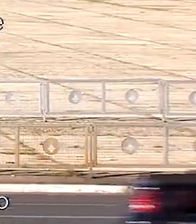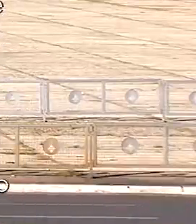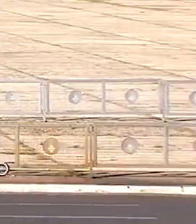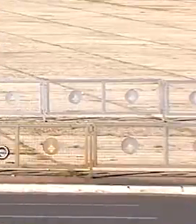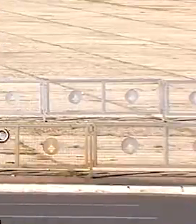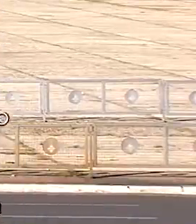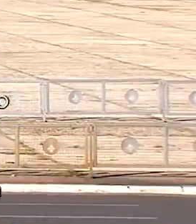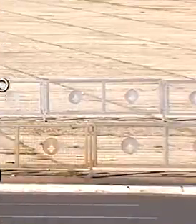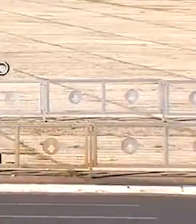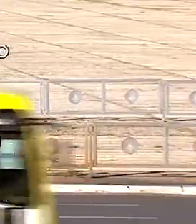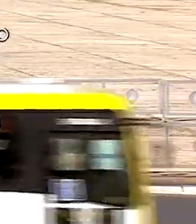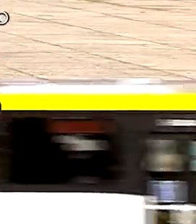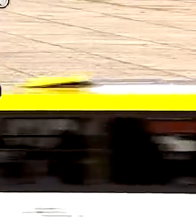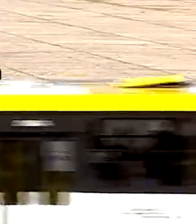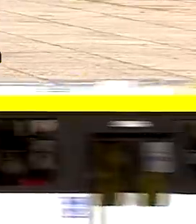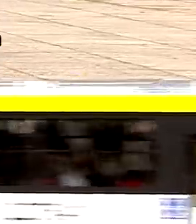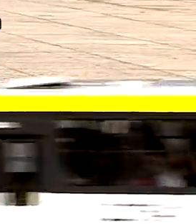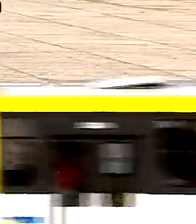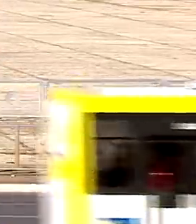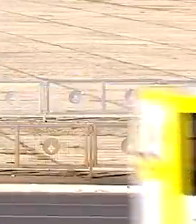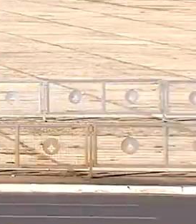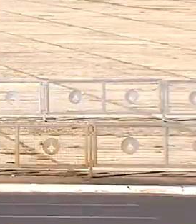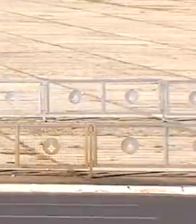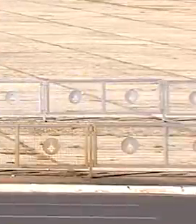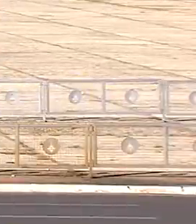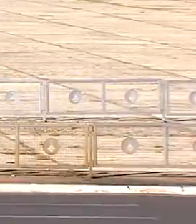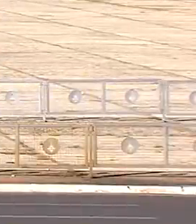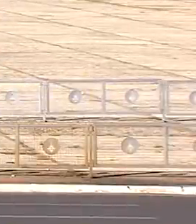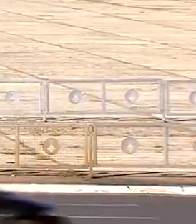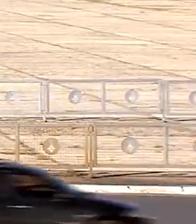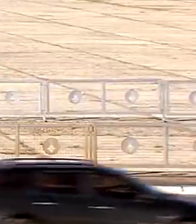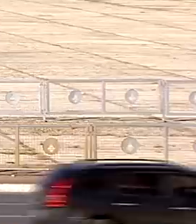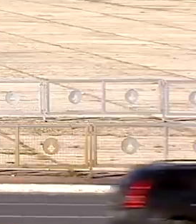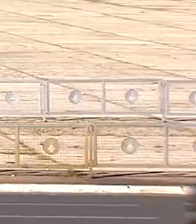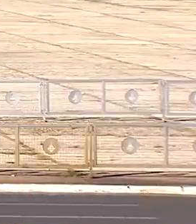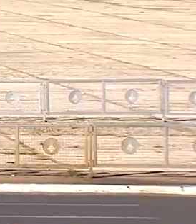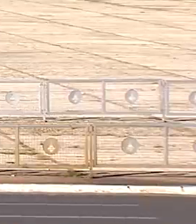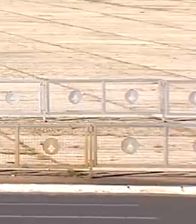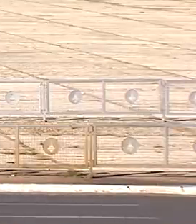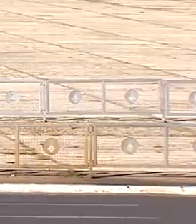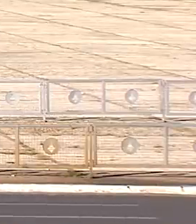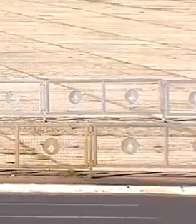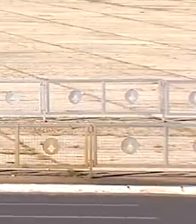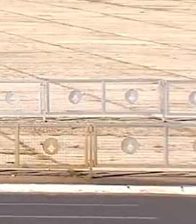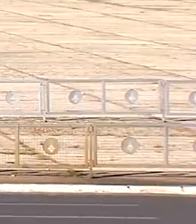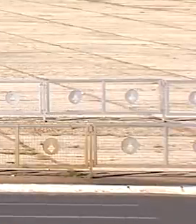Transcrição Legendas Transcrição e Legendas por Quintena